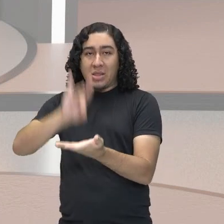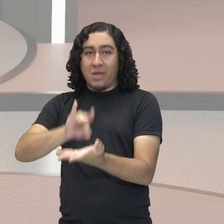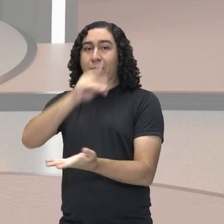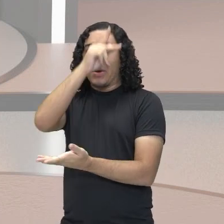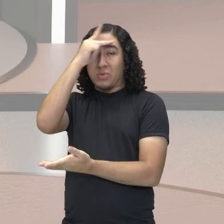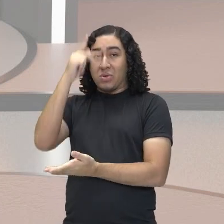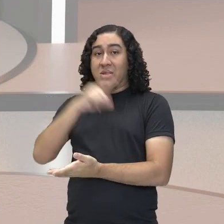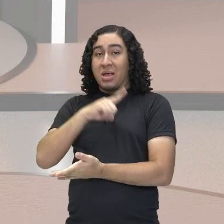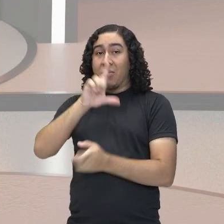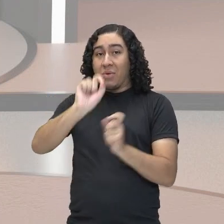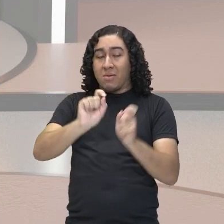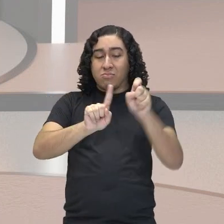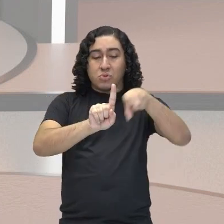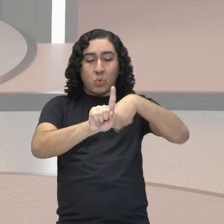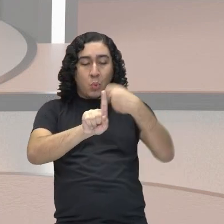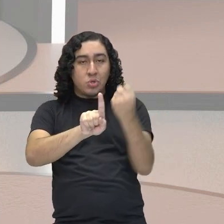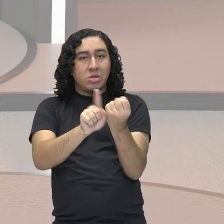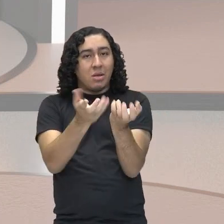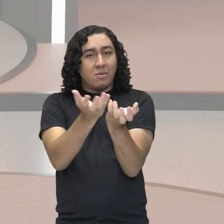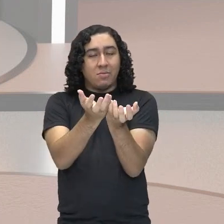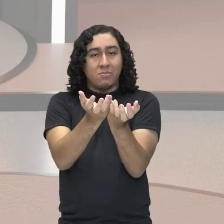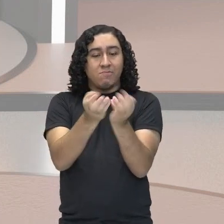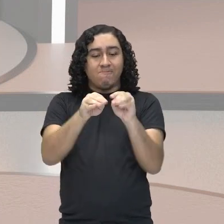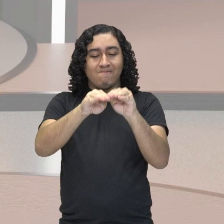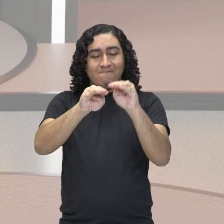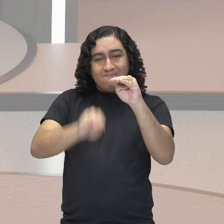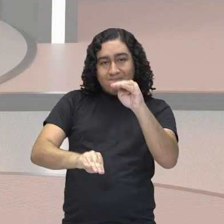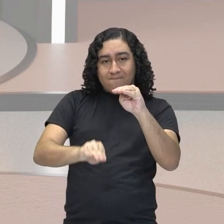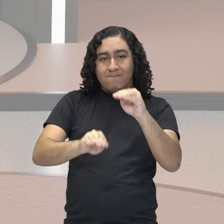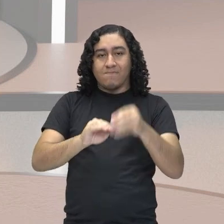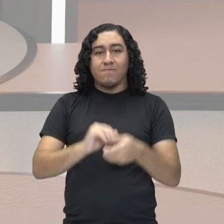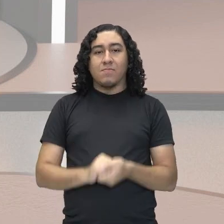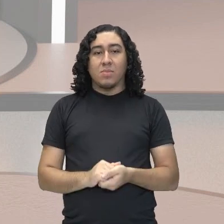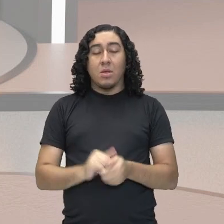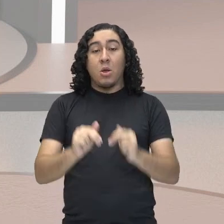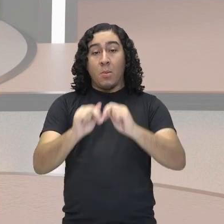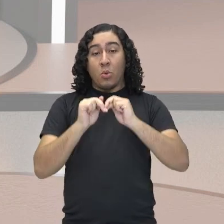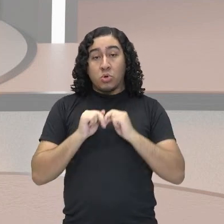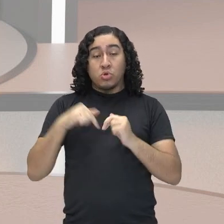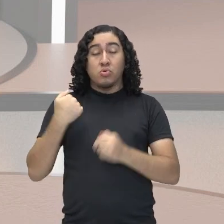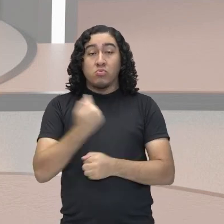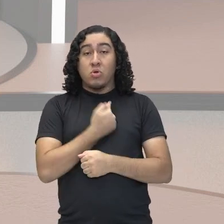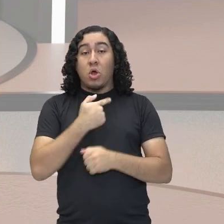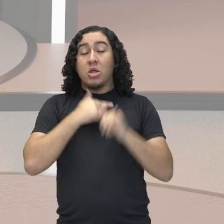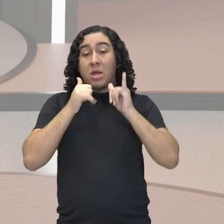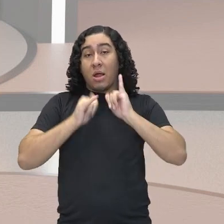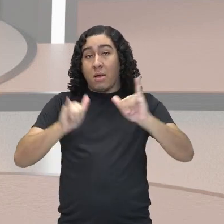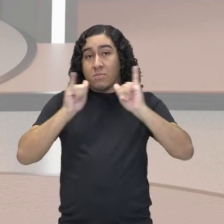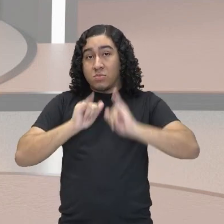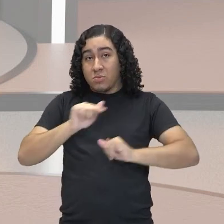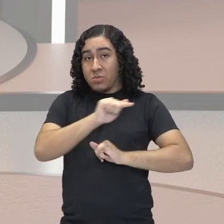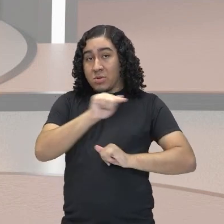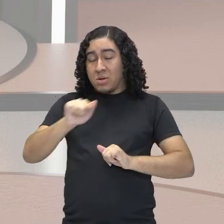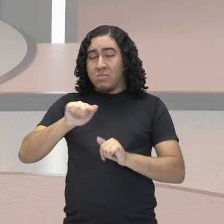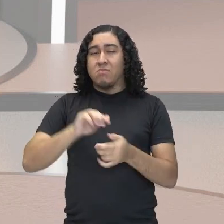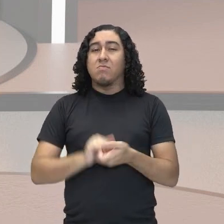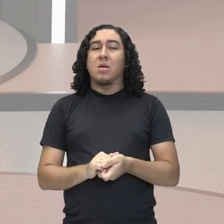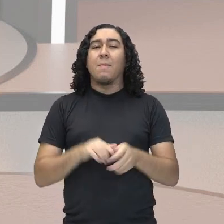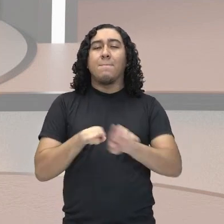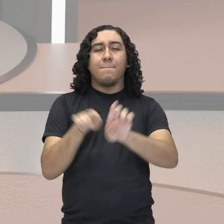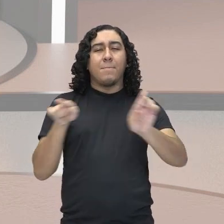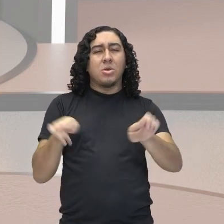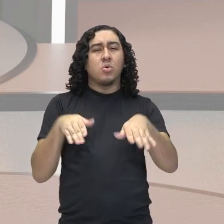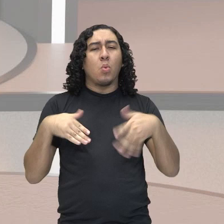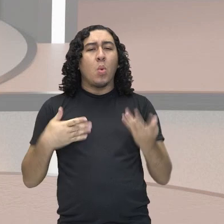a desigualdade social. É para isso que nós queremos alertar vocês. E quais são aí